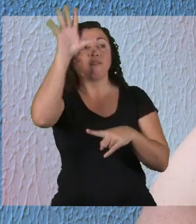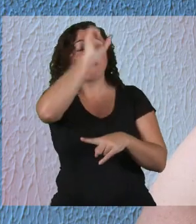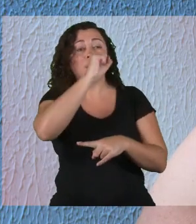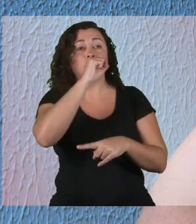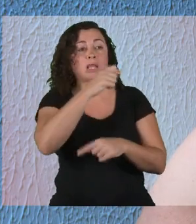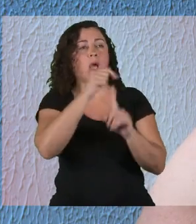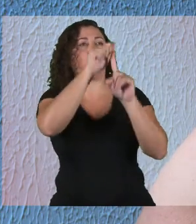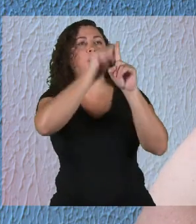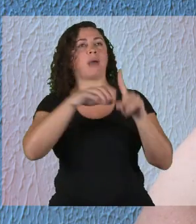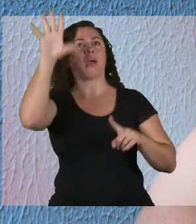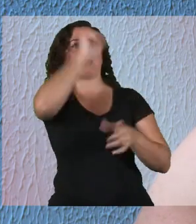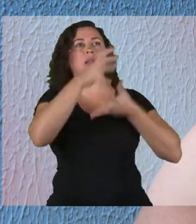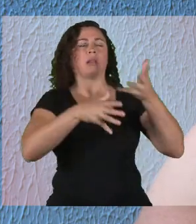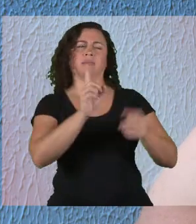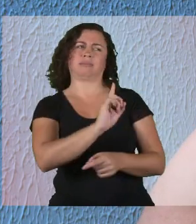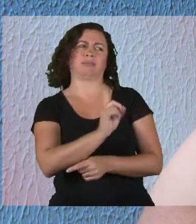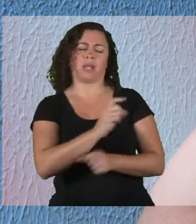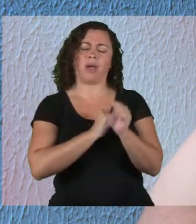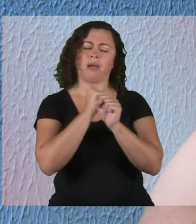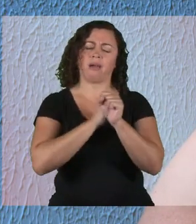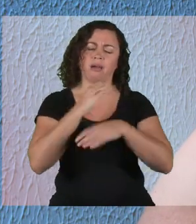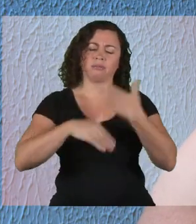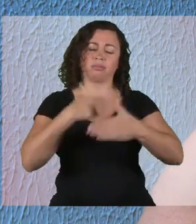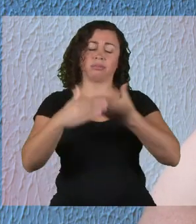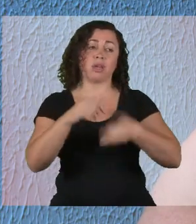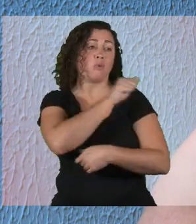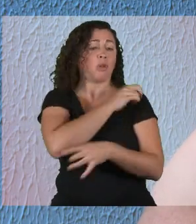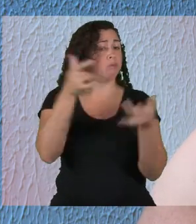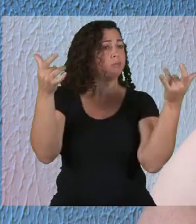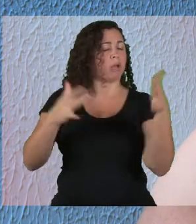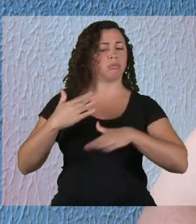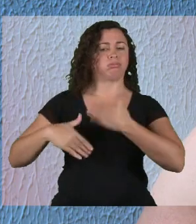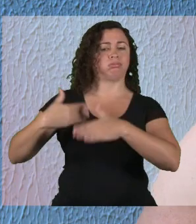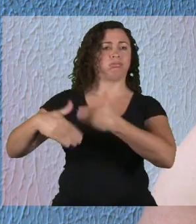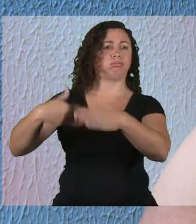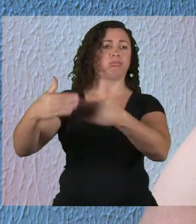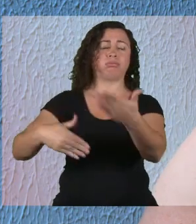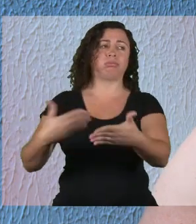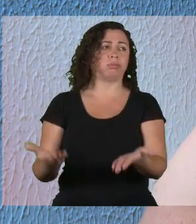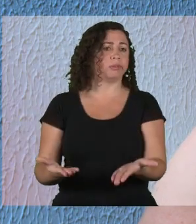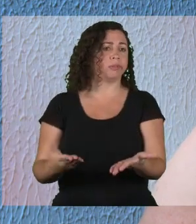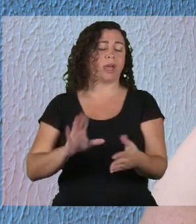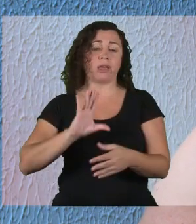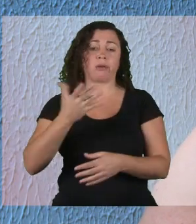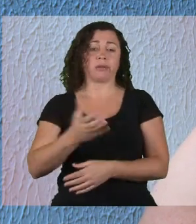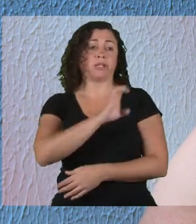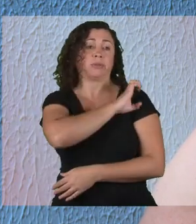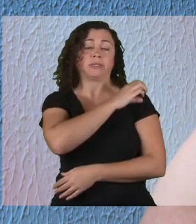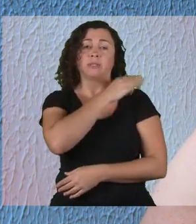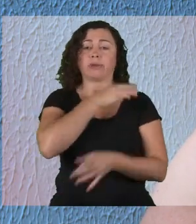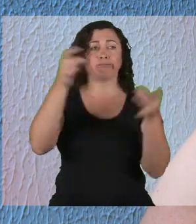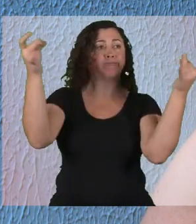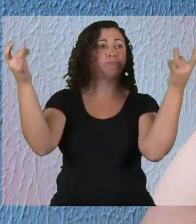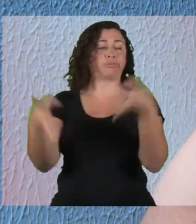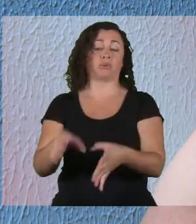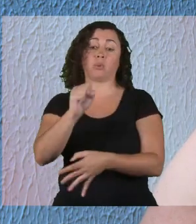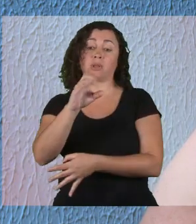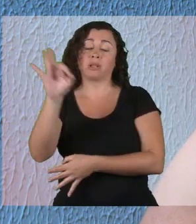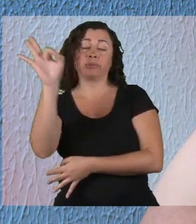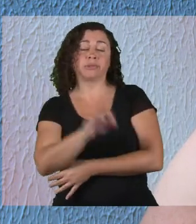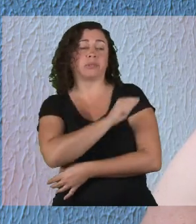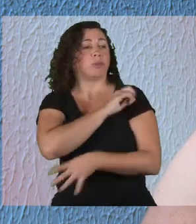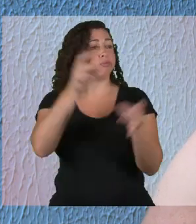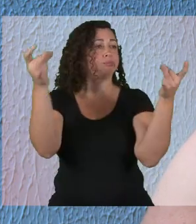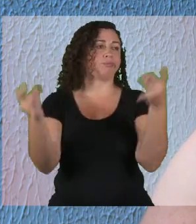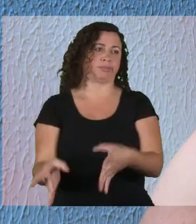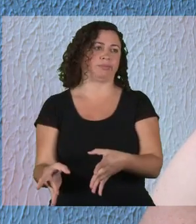mês, demora-se anos e essa criança é passada automaticamente e a evasão no ensino médio por causa disso é de 80%.